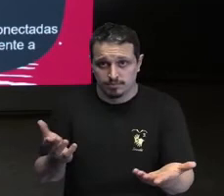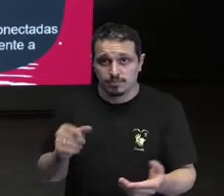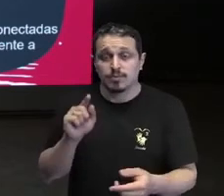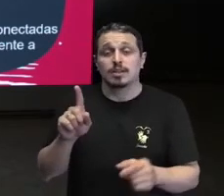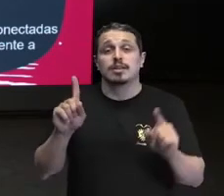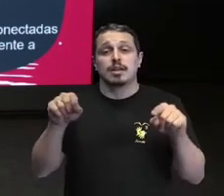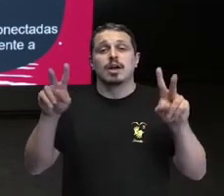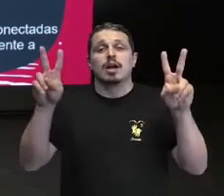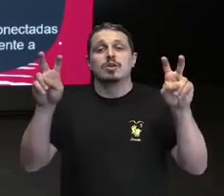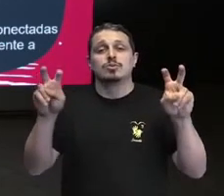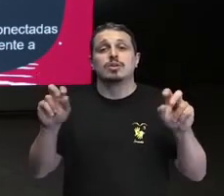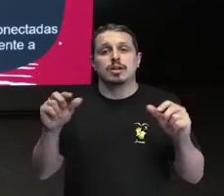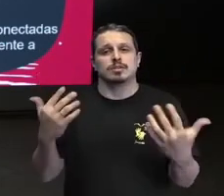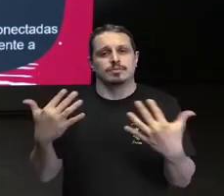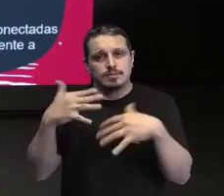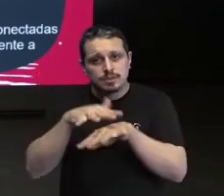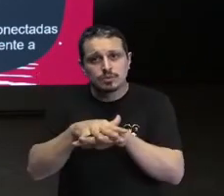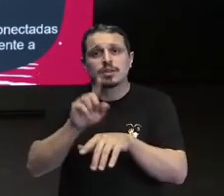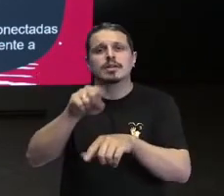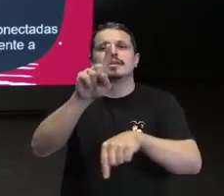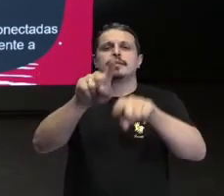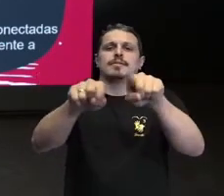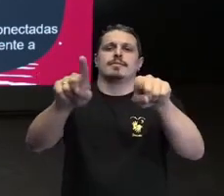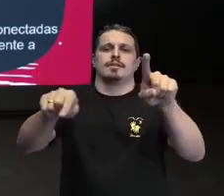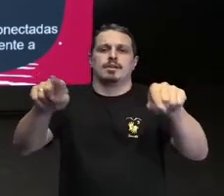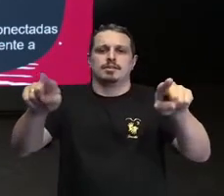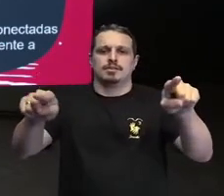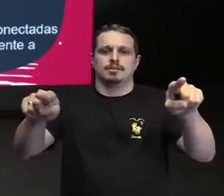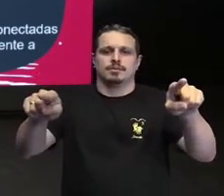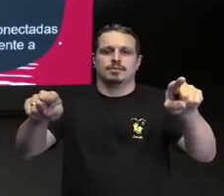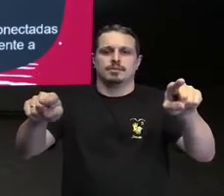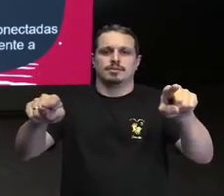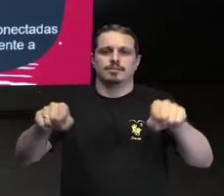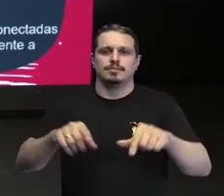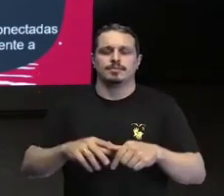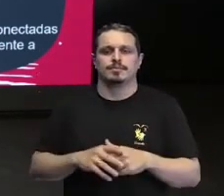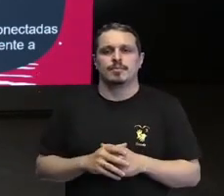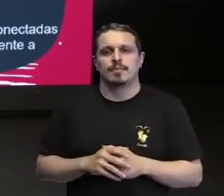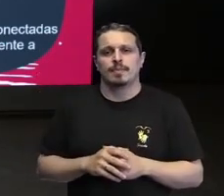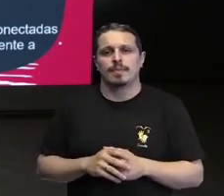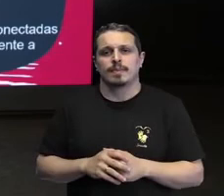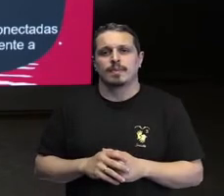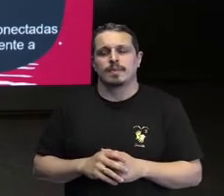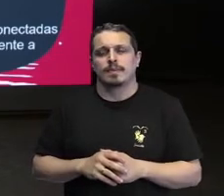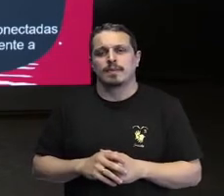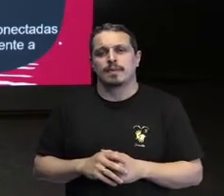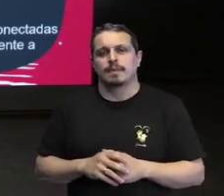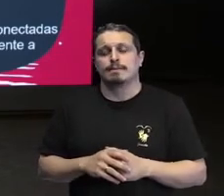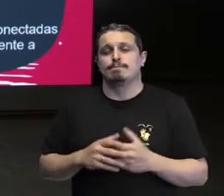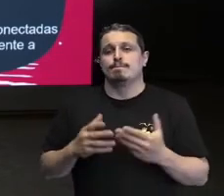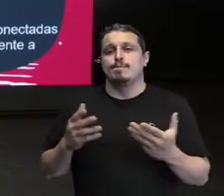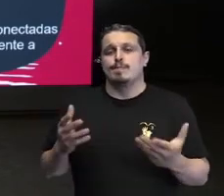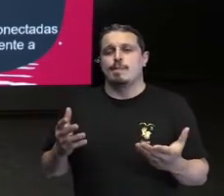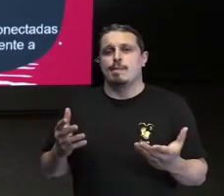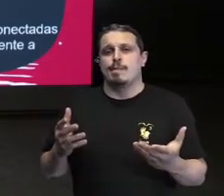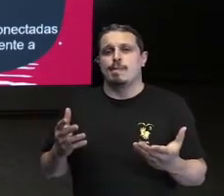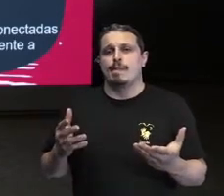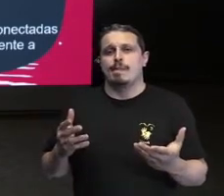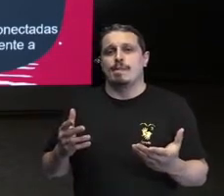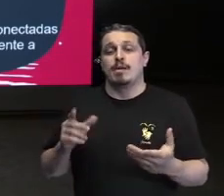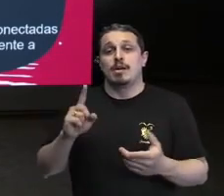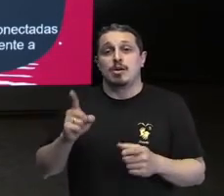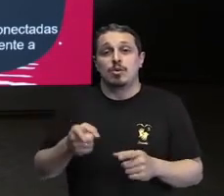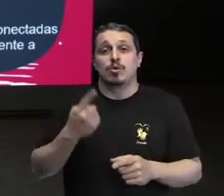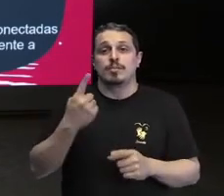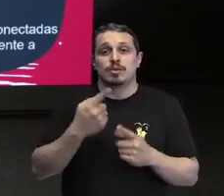inclusão e diversidade a gente sabe que primeiro que quando a gente fala de employer